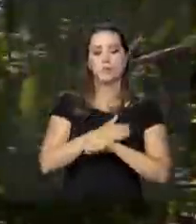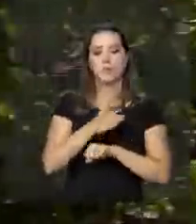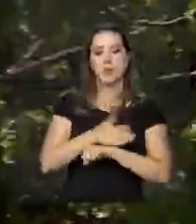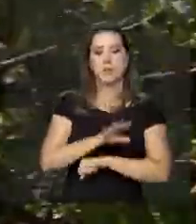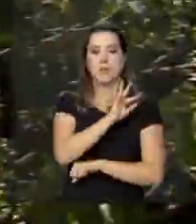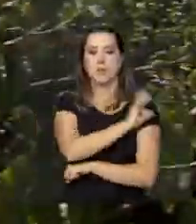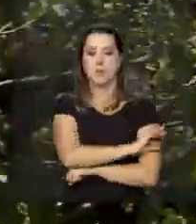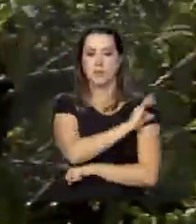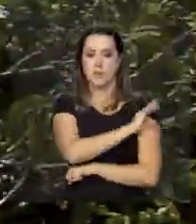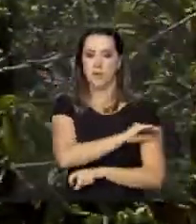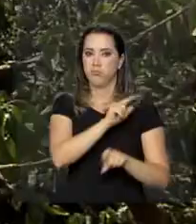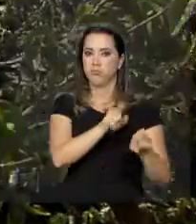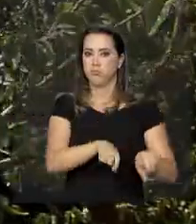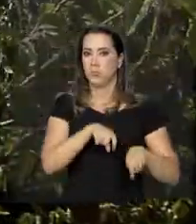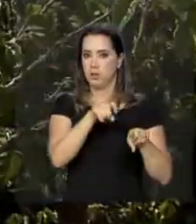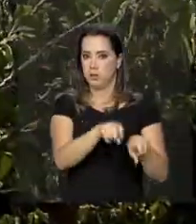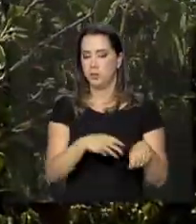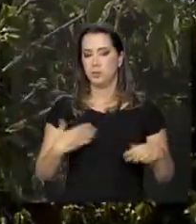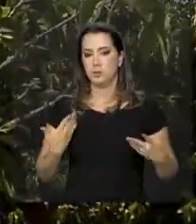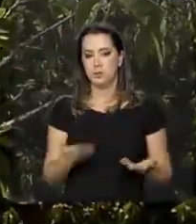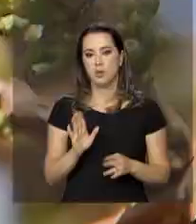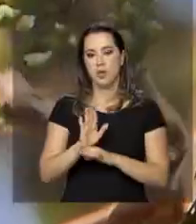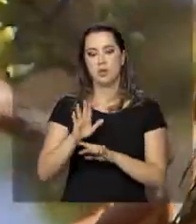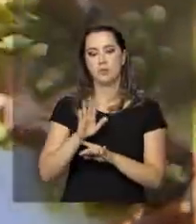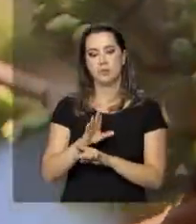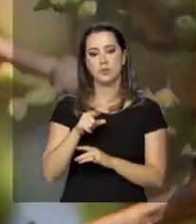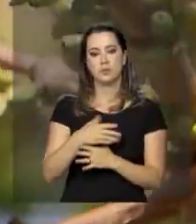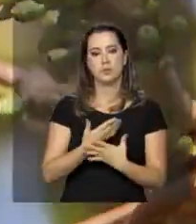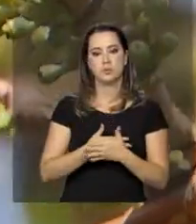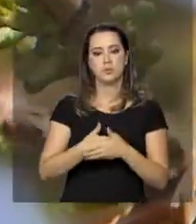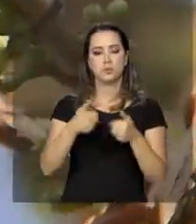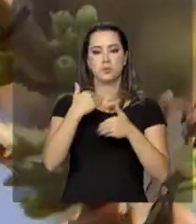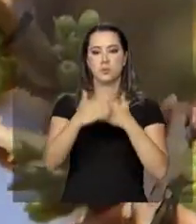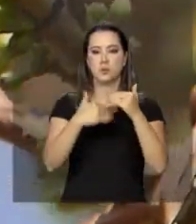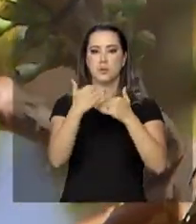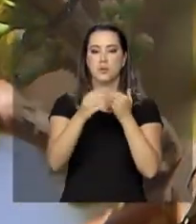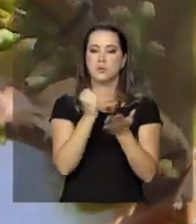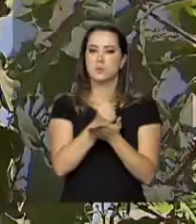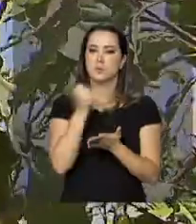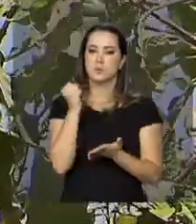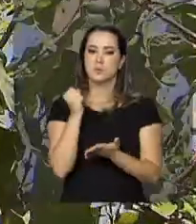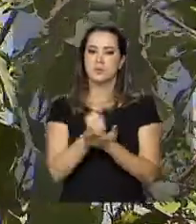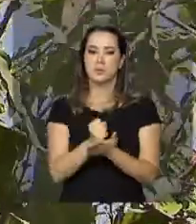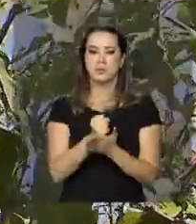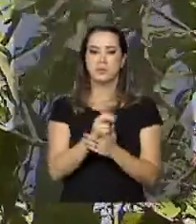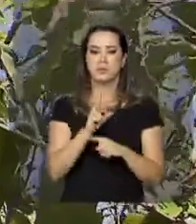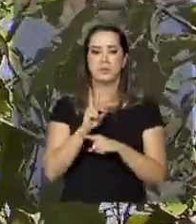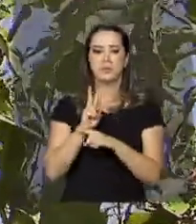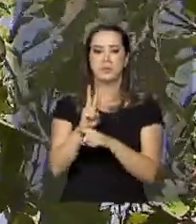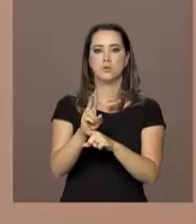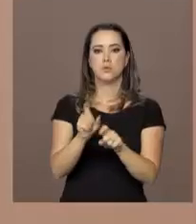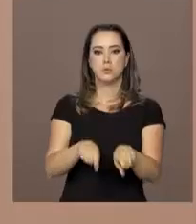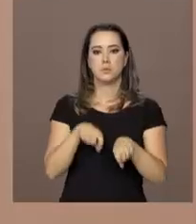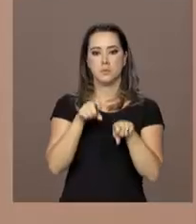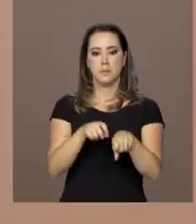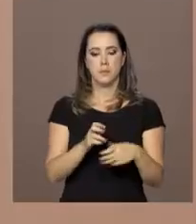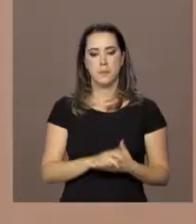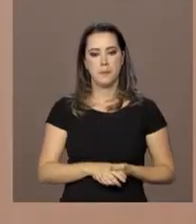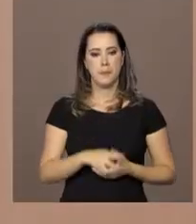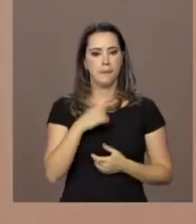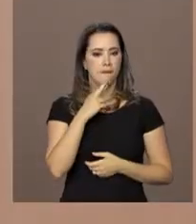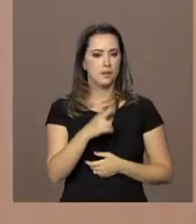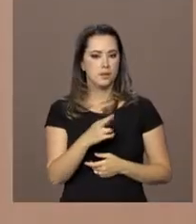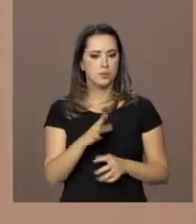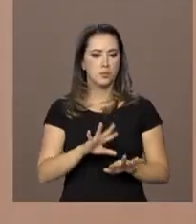técnica de produção dos agricultores contribuem para o aumento nas contratações do crédito agrícola. Os resultados de